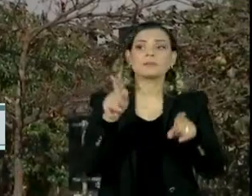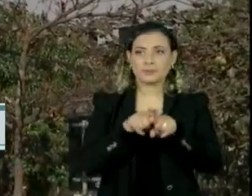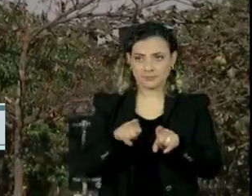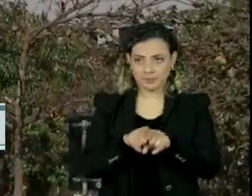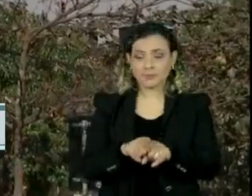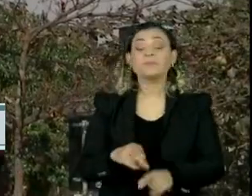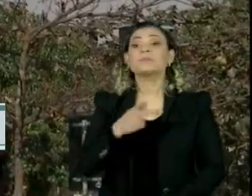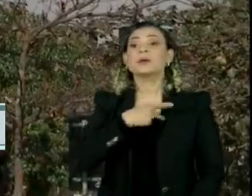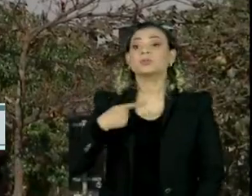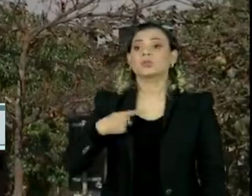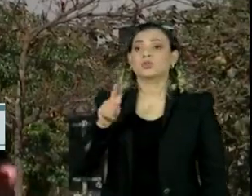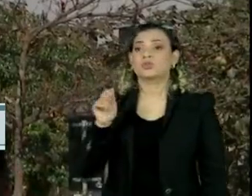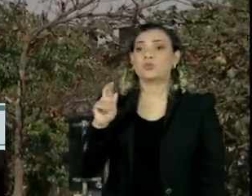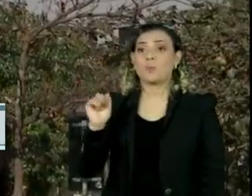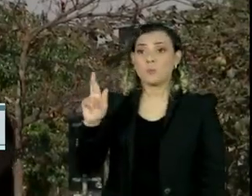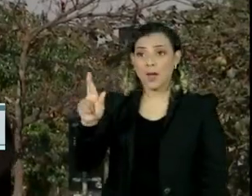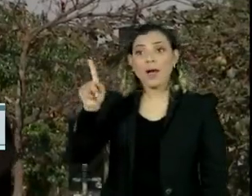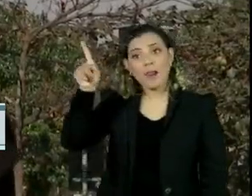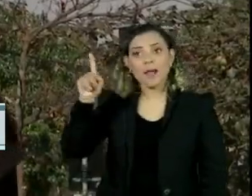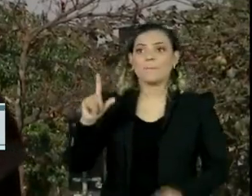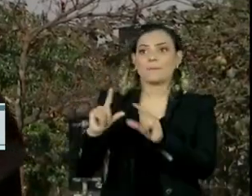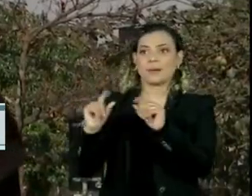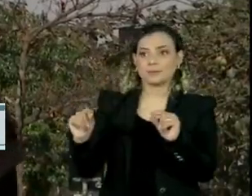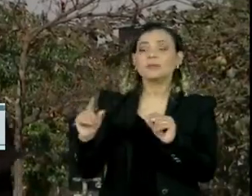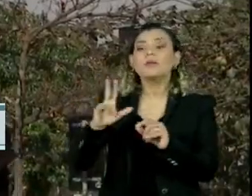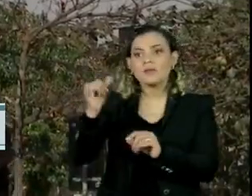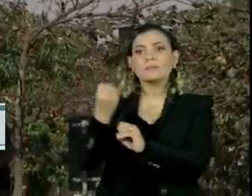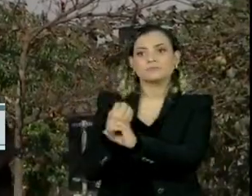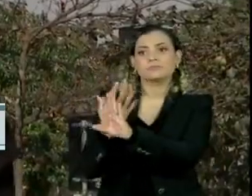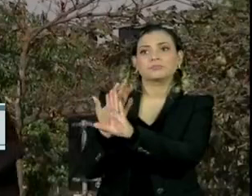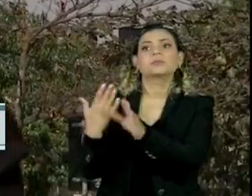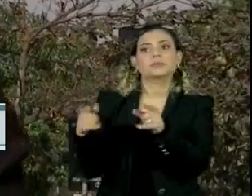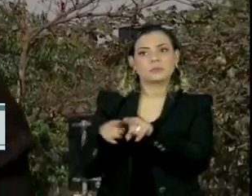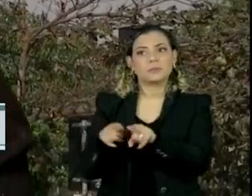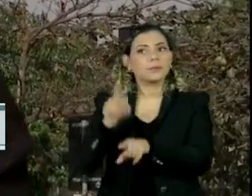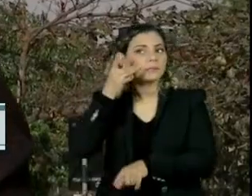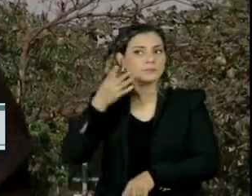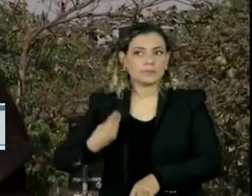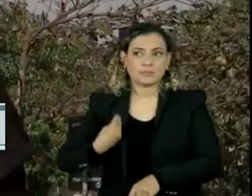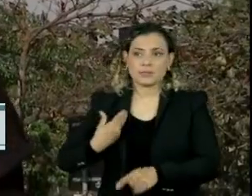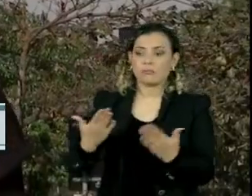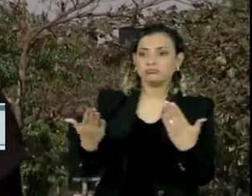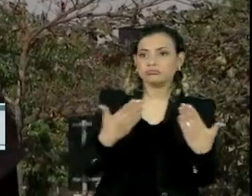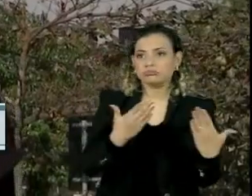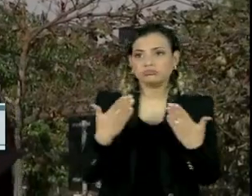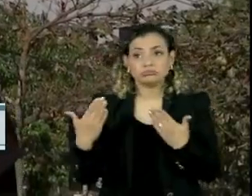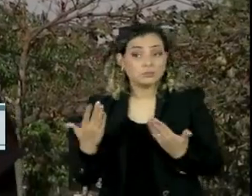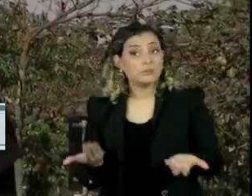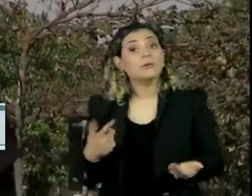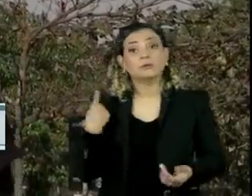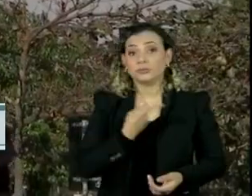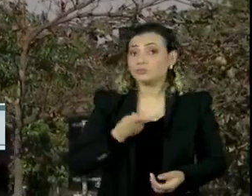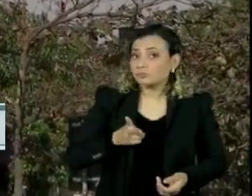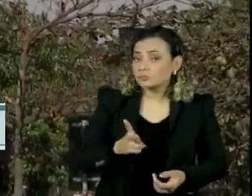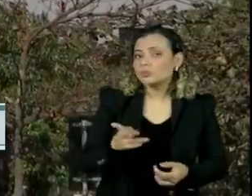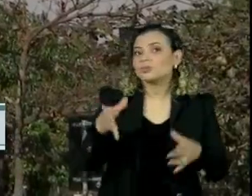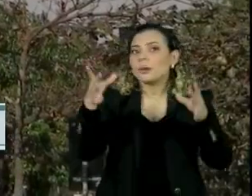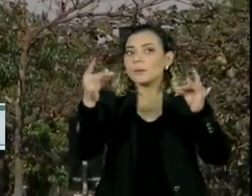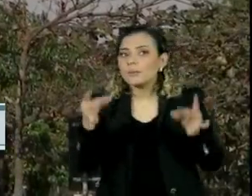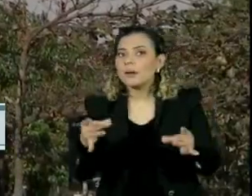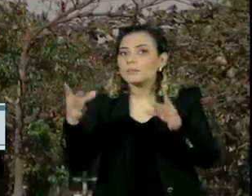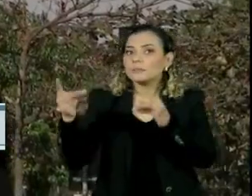pastor Gilmar Santos, está em Brasília e participará dessa audiência de forma presencial. A gente continua acompanhando os